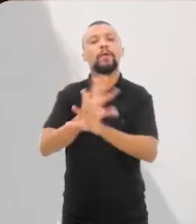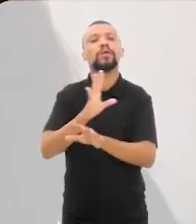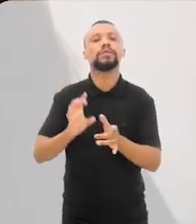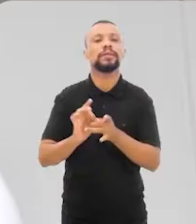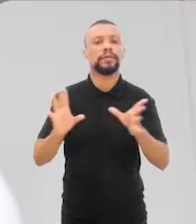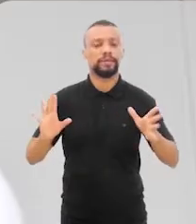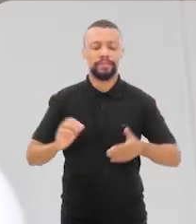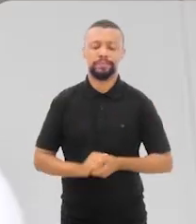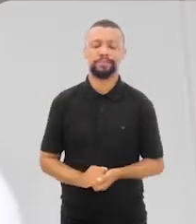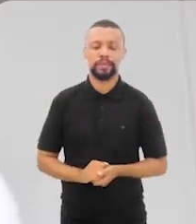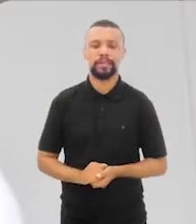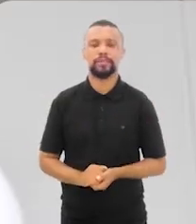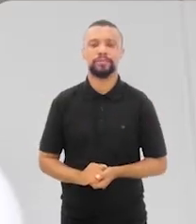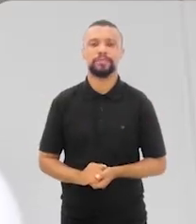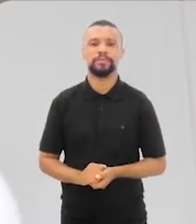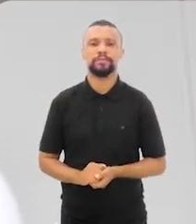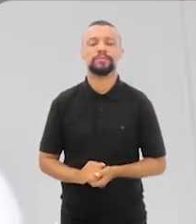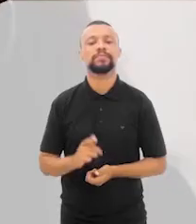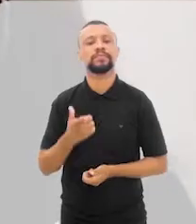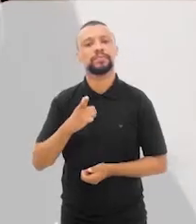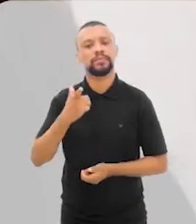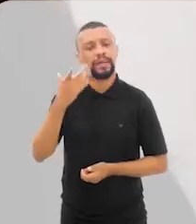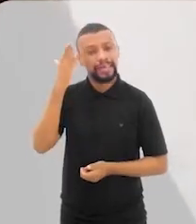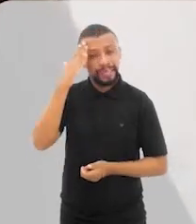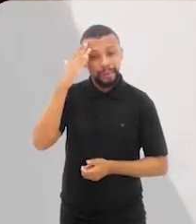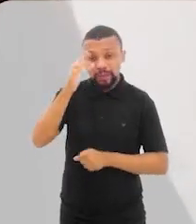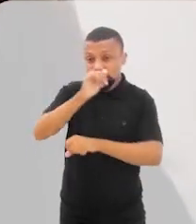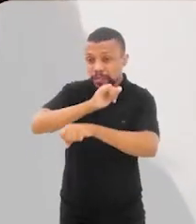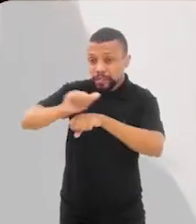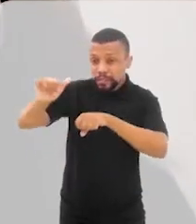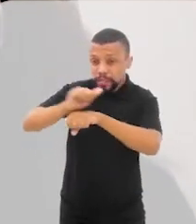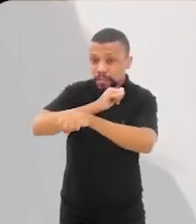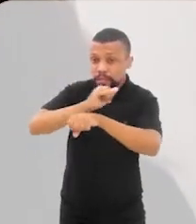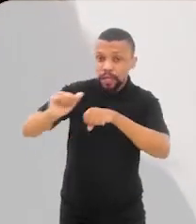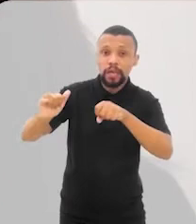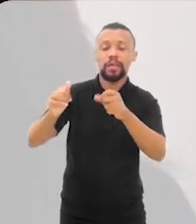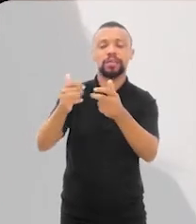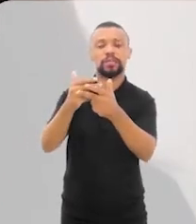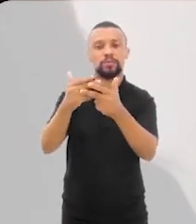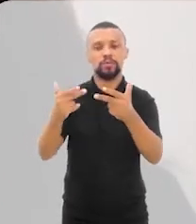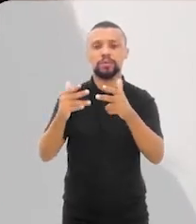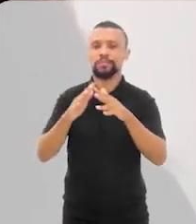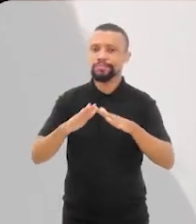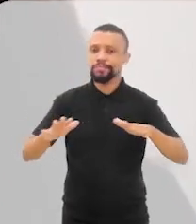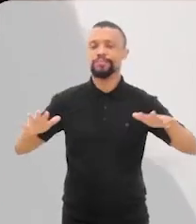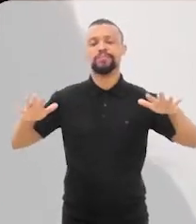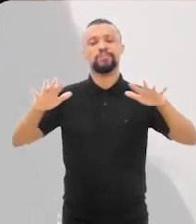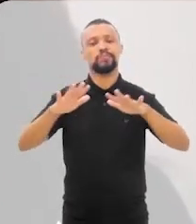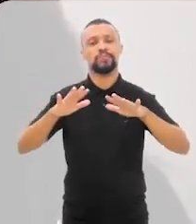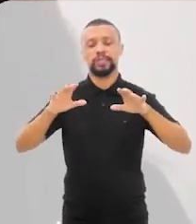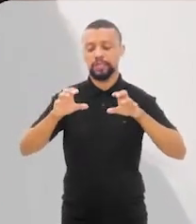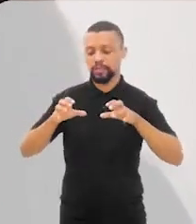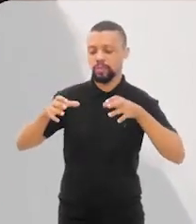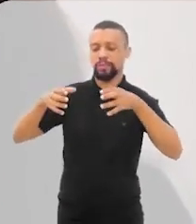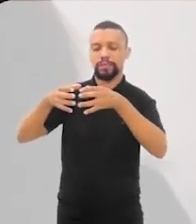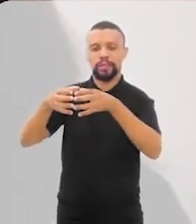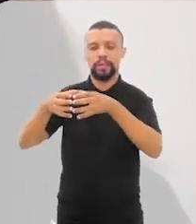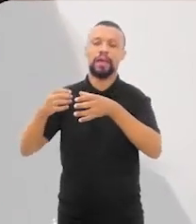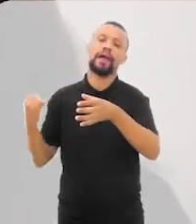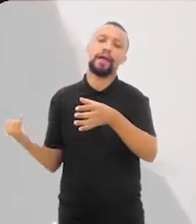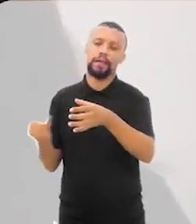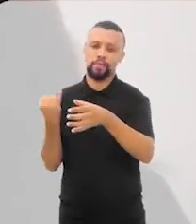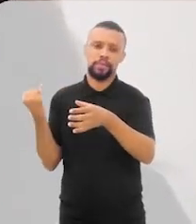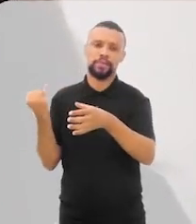que já está disponível. Inclusive, para dentro da estratégia, da estratégia nacional, da In Impacto, esse comitê é